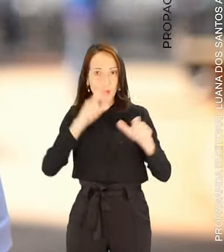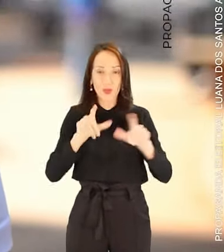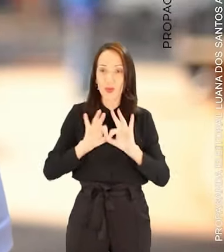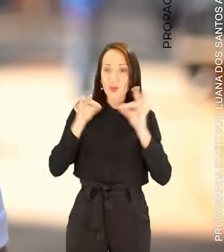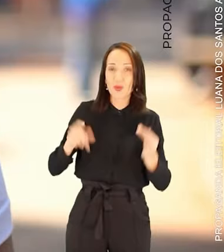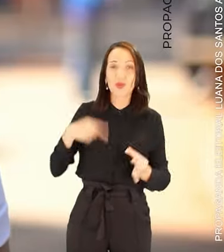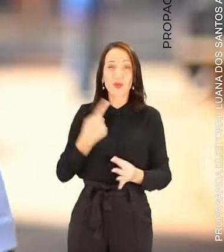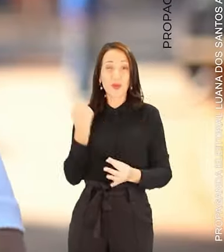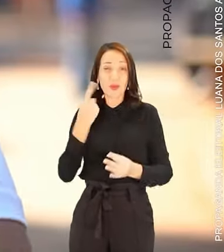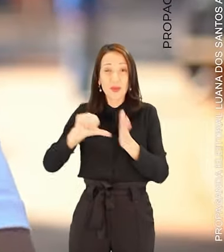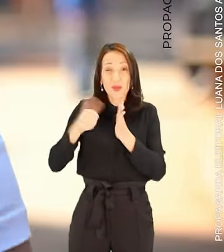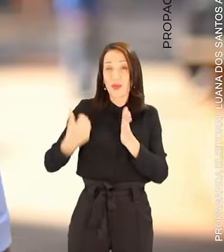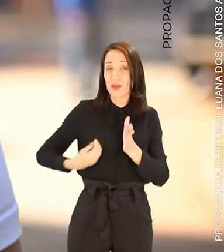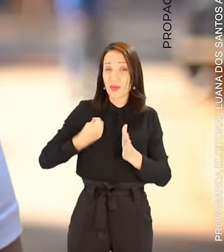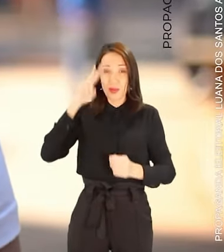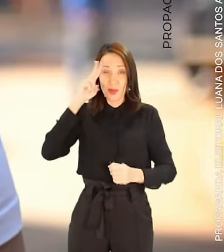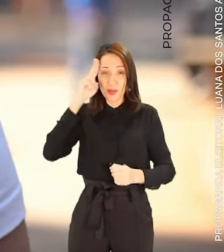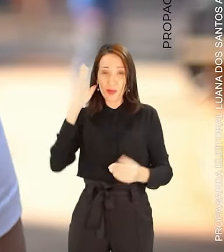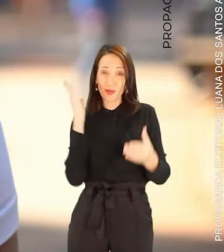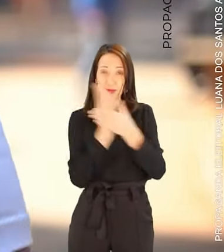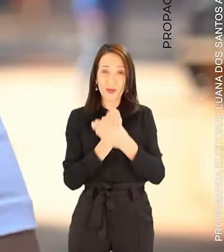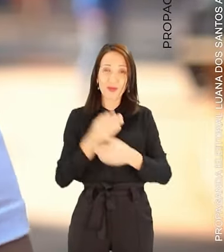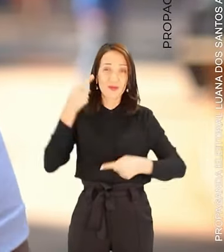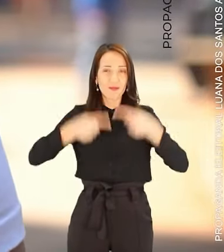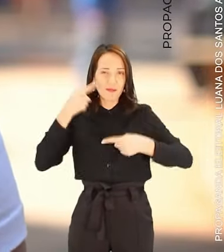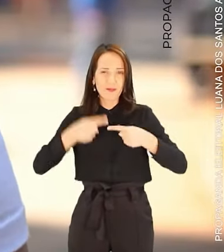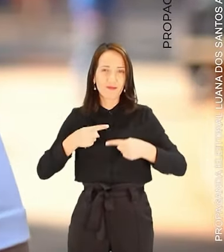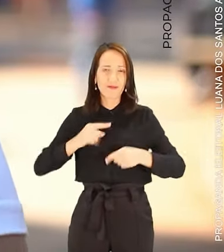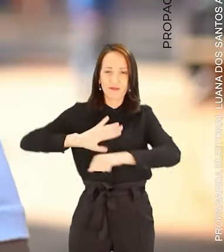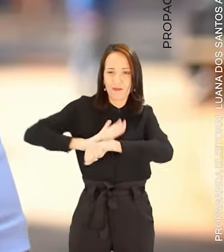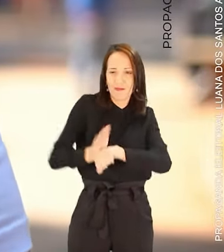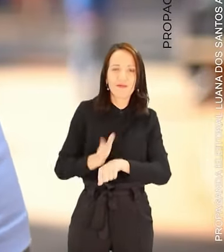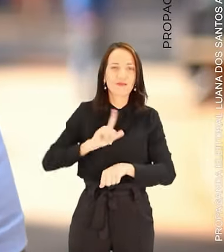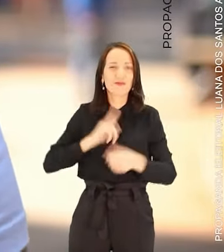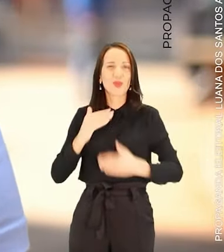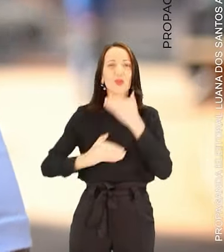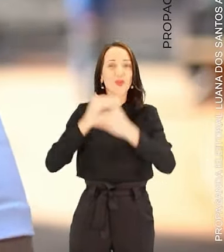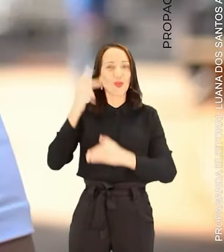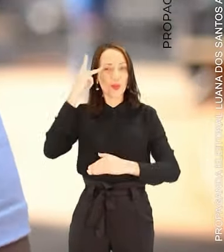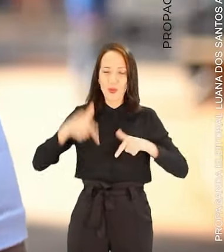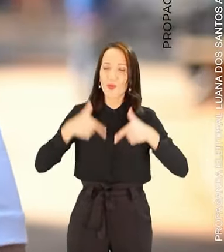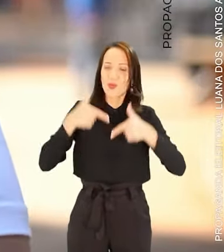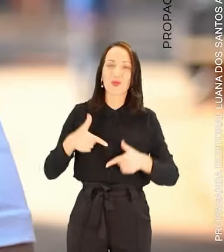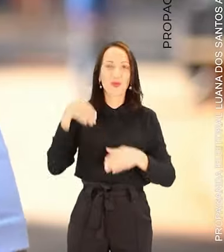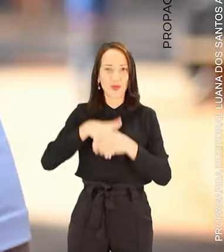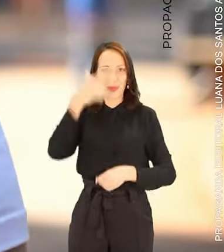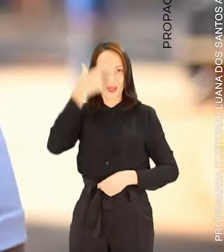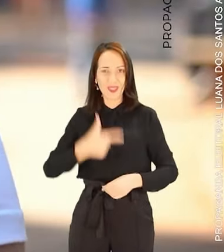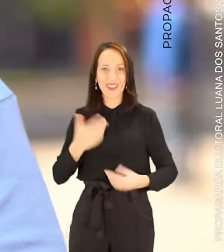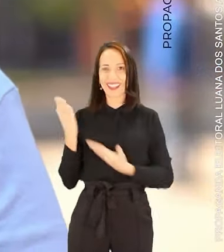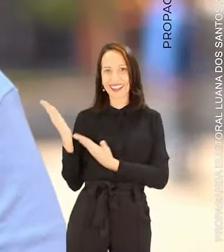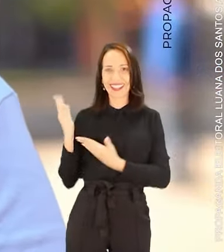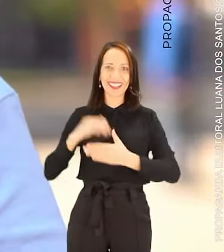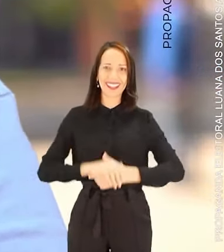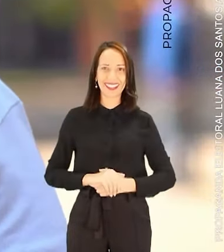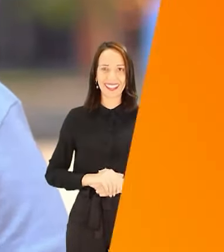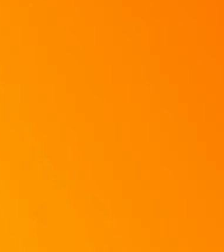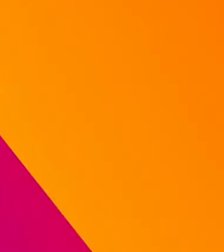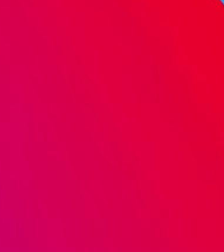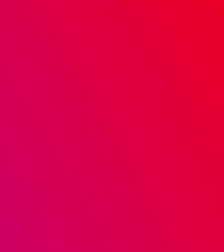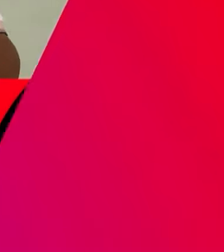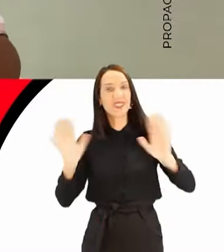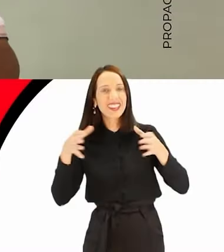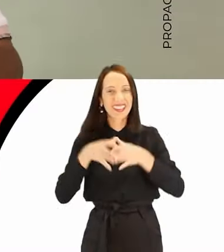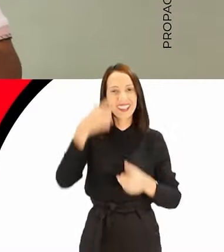das periferias. A gente caçou pela primeira vez na história um político por racismo. E a gente quer seguir construindo uma São Paulo de quem vai à luta. Vote Luana, 50